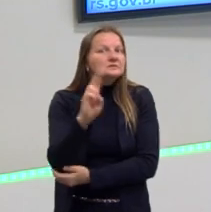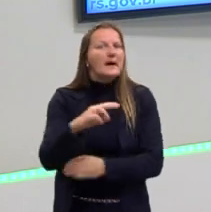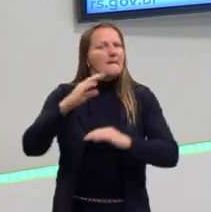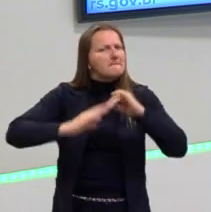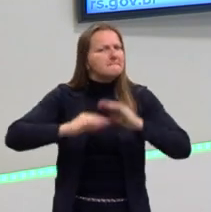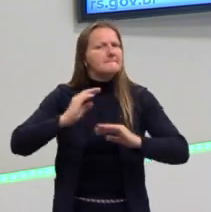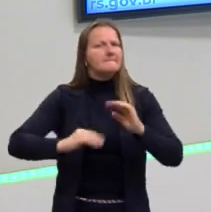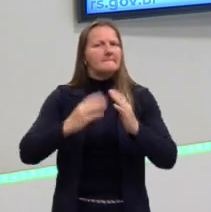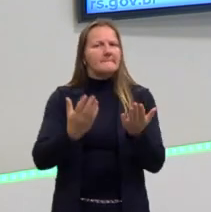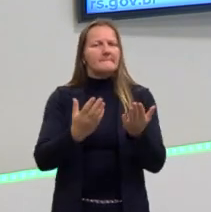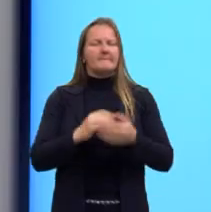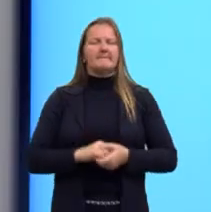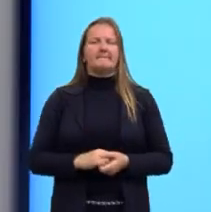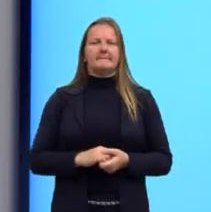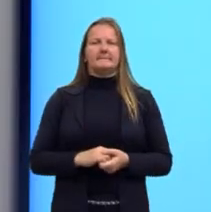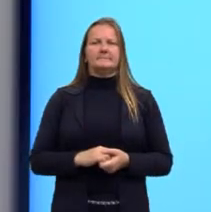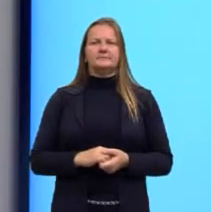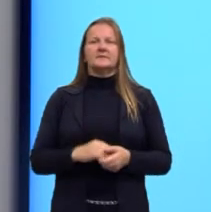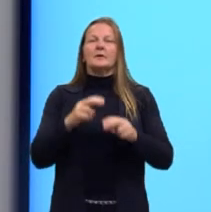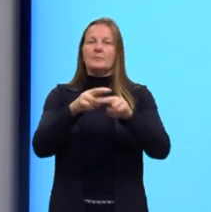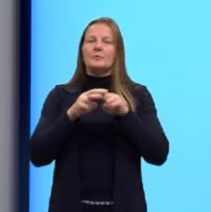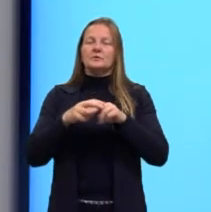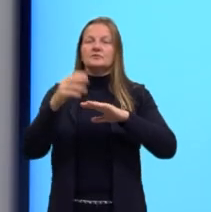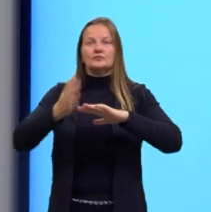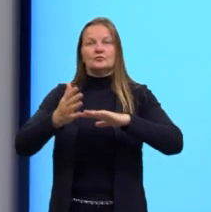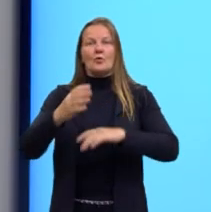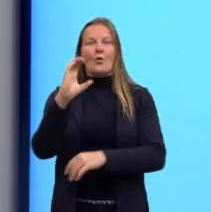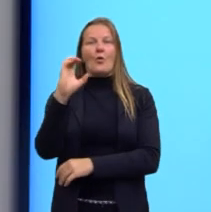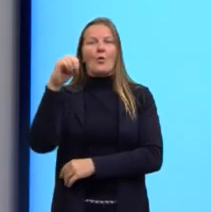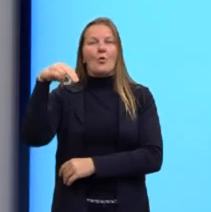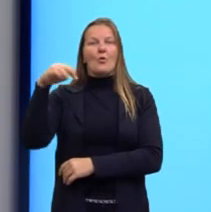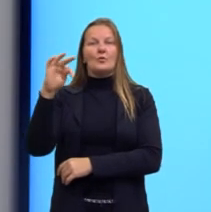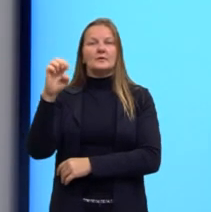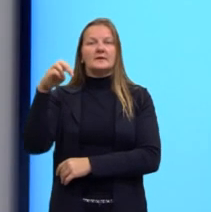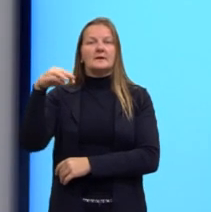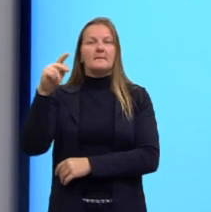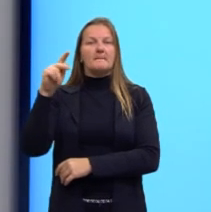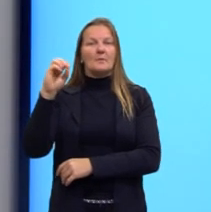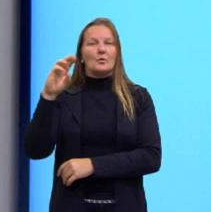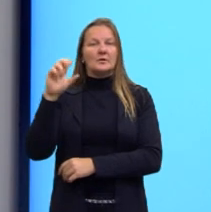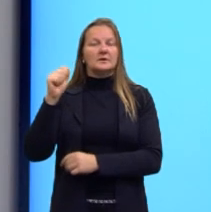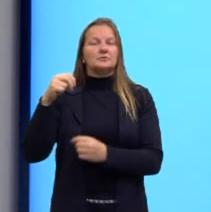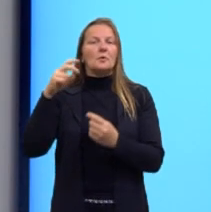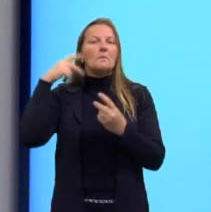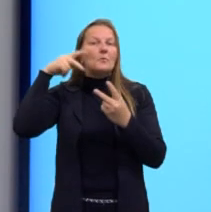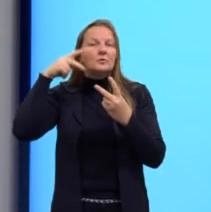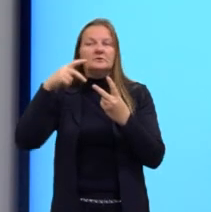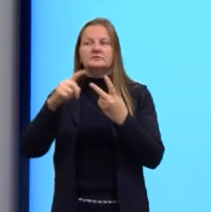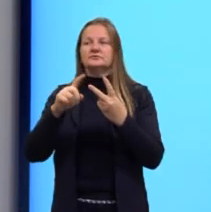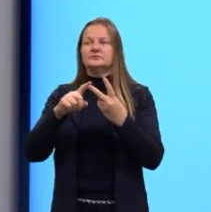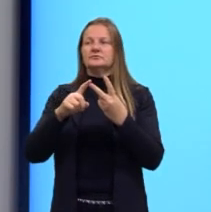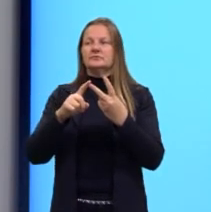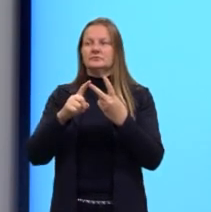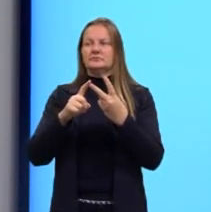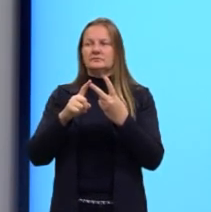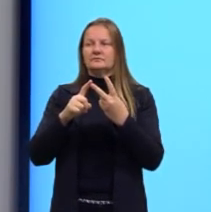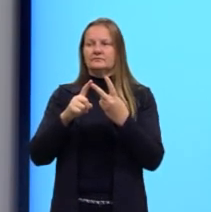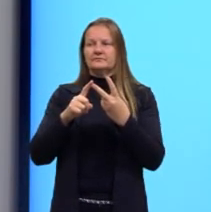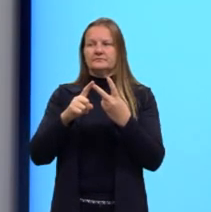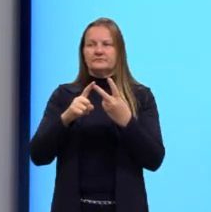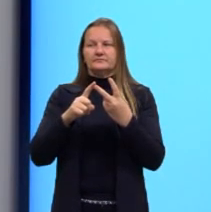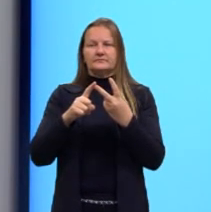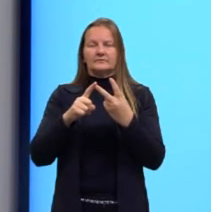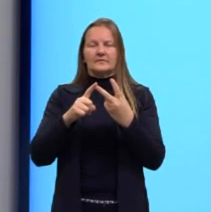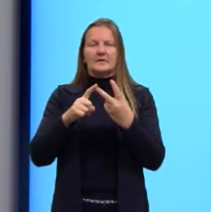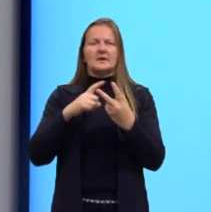prática. Então, olha só, por isso é contemporâneo, todos os direitos, políticos, culturais. No entanto, vivenciamos